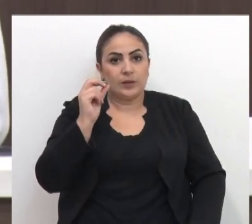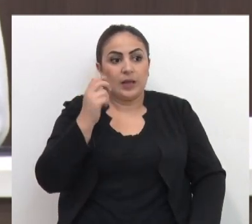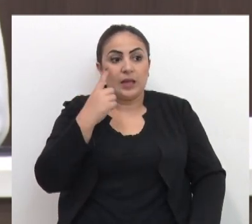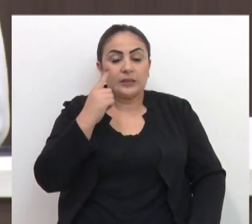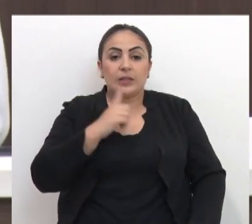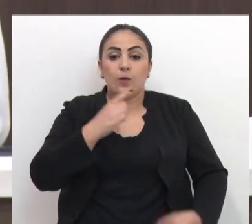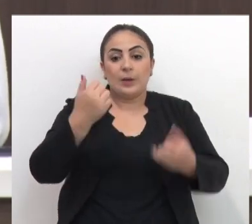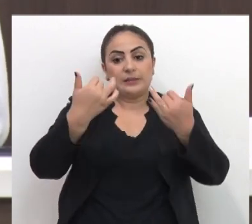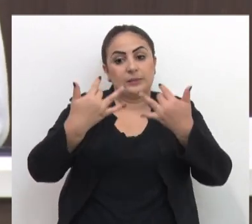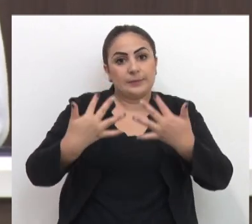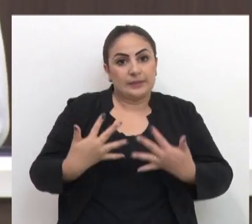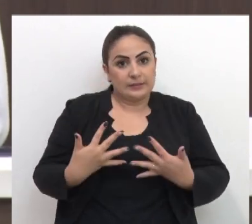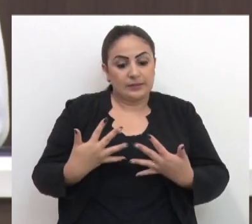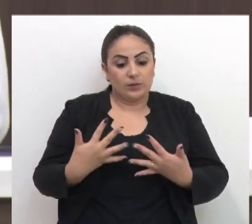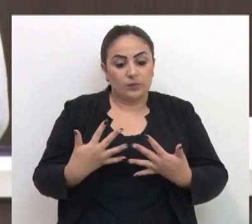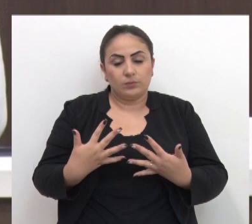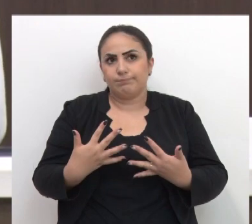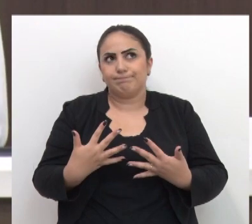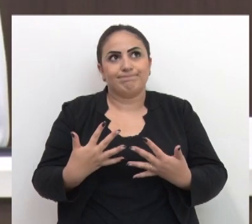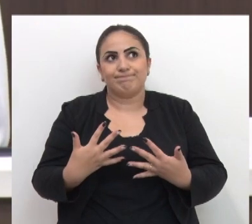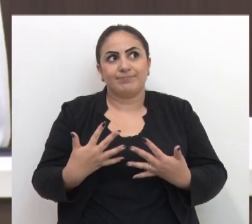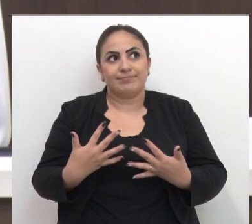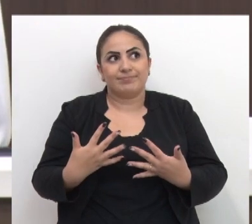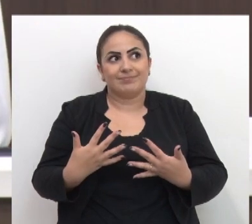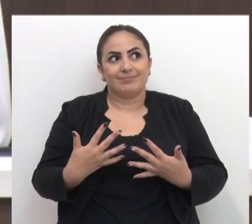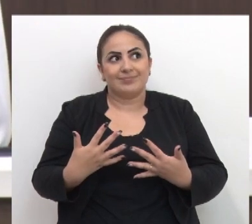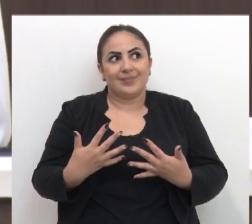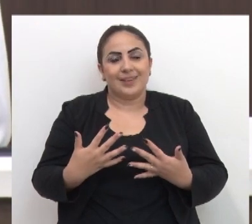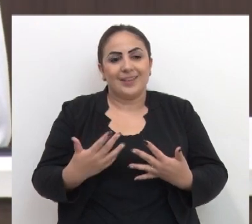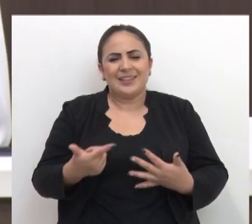foi uma justificativa que não justifica.